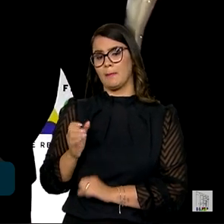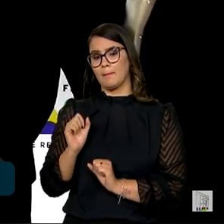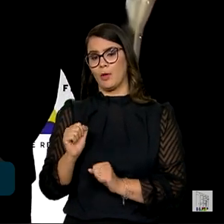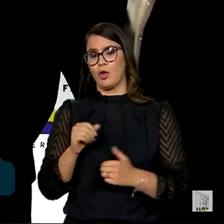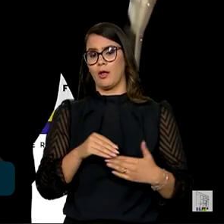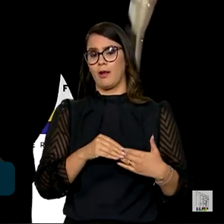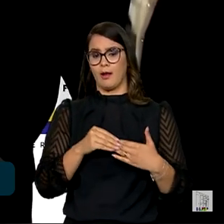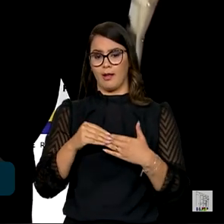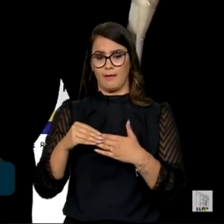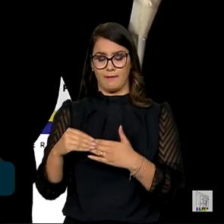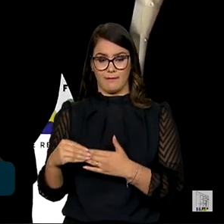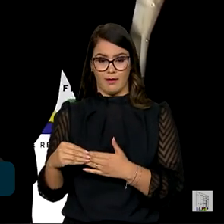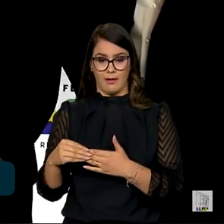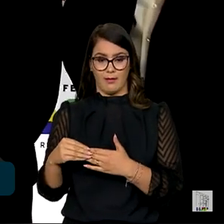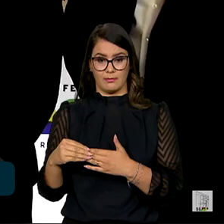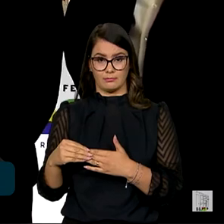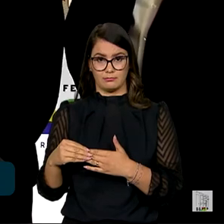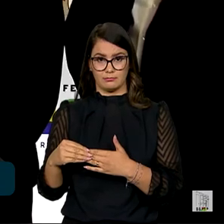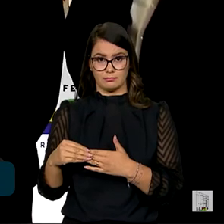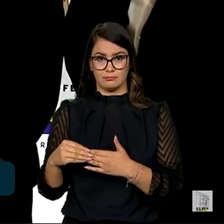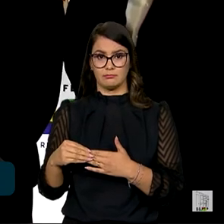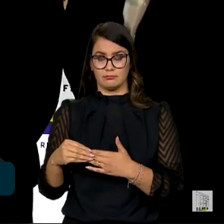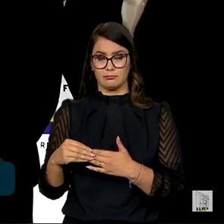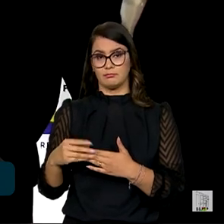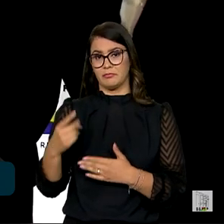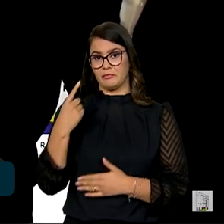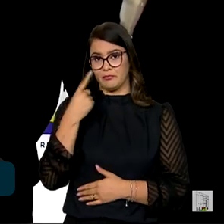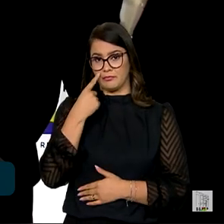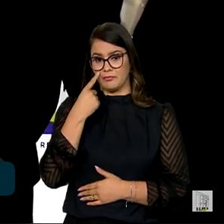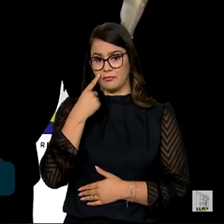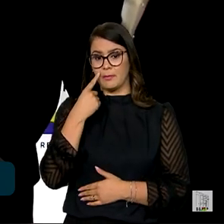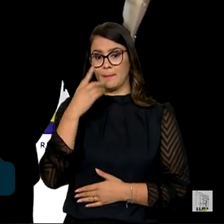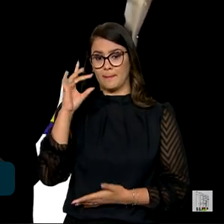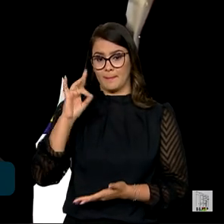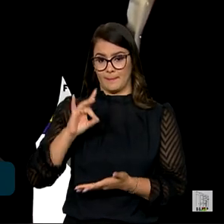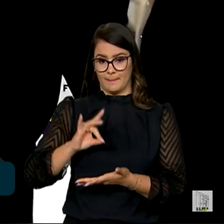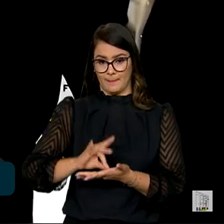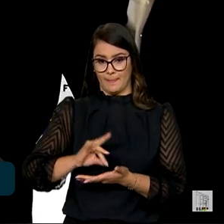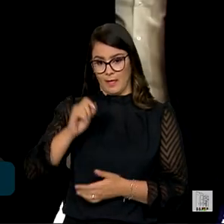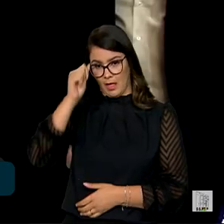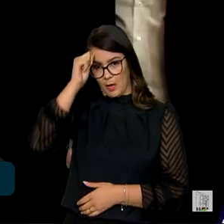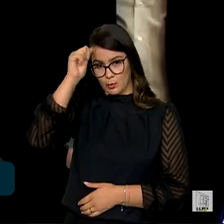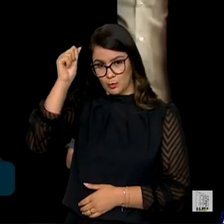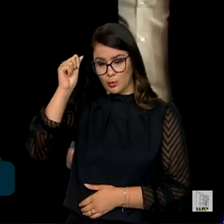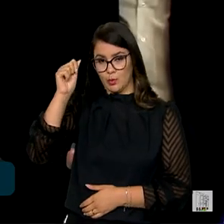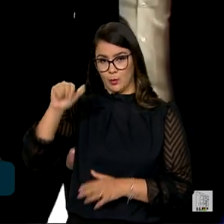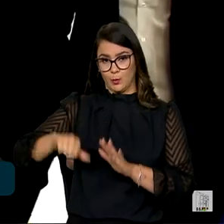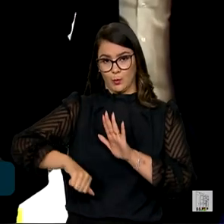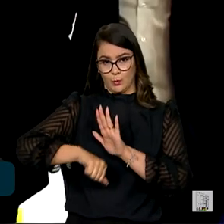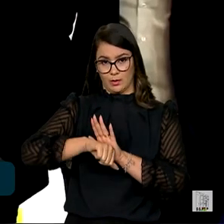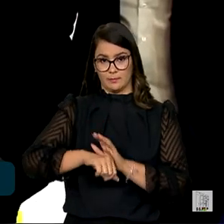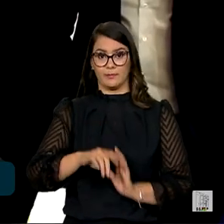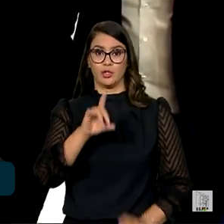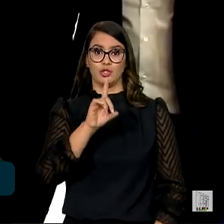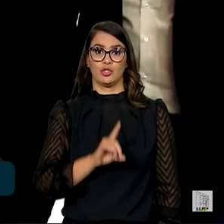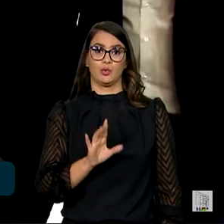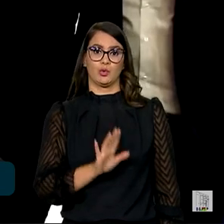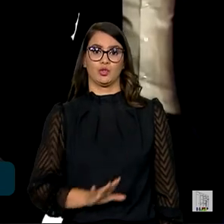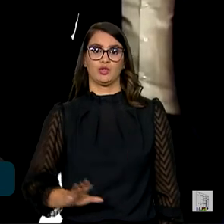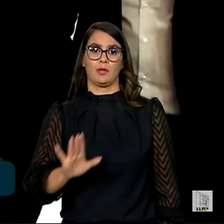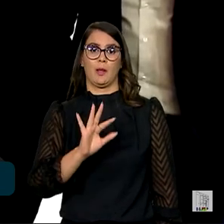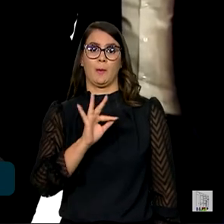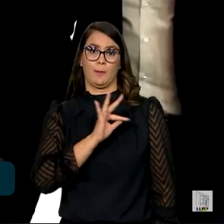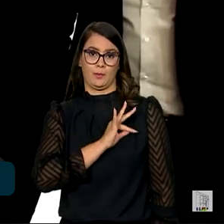conduzir a configuração da materialidade da autoria do delito. O diretor-geral da Polícia